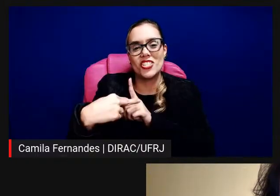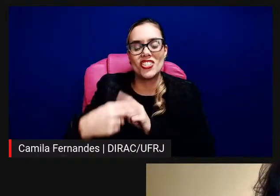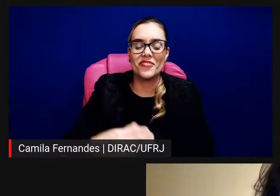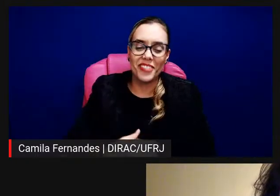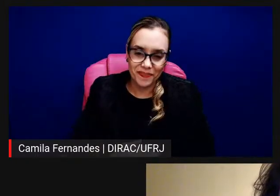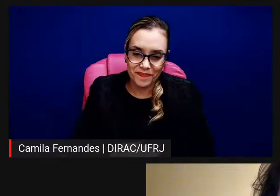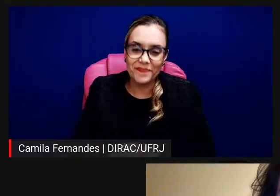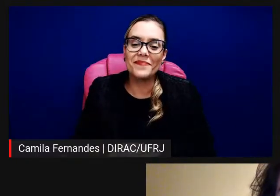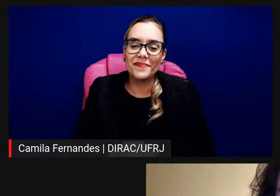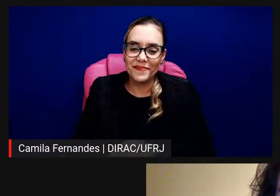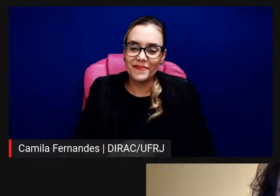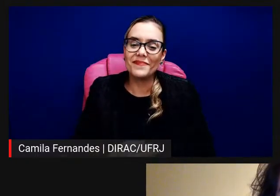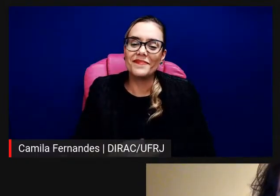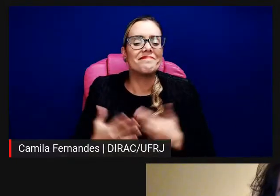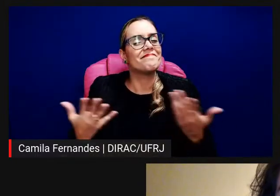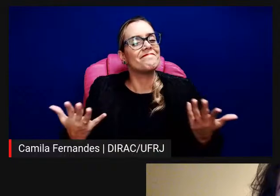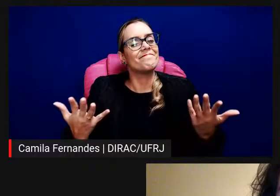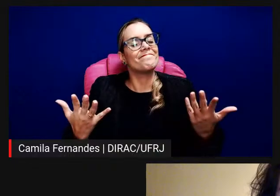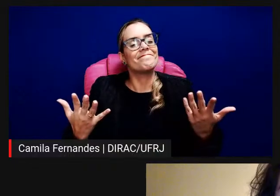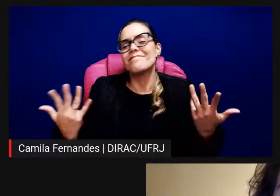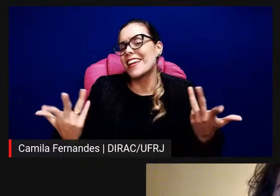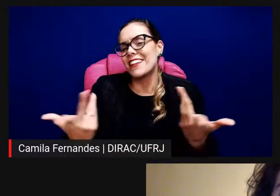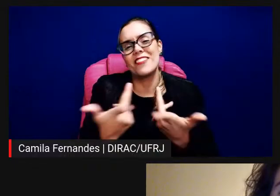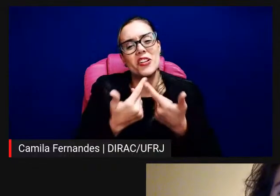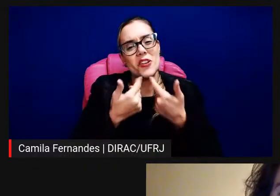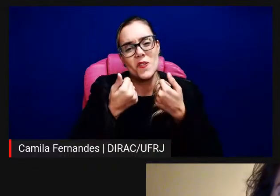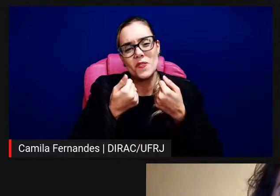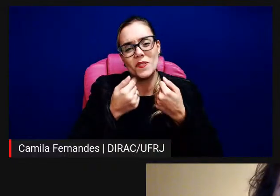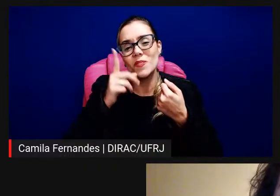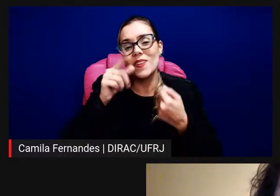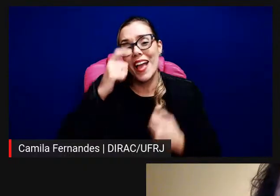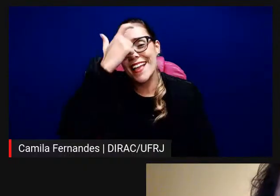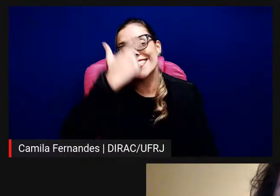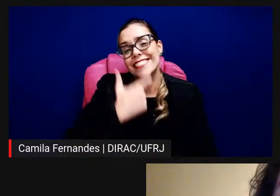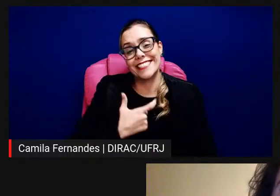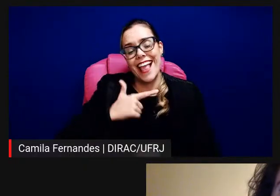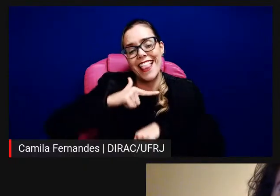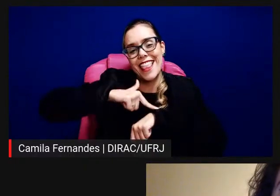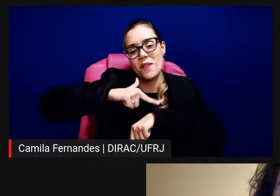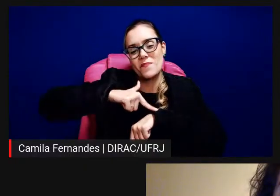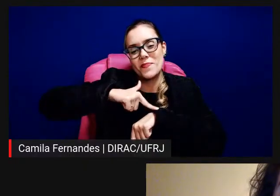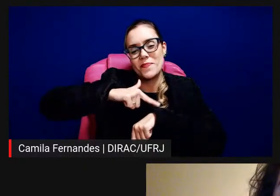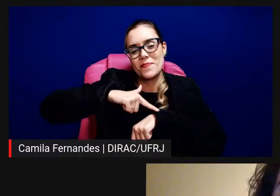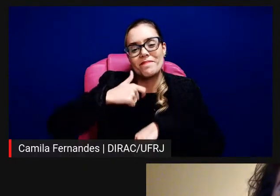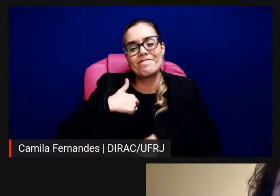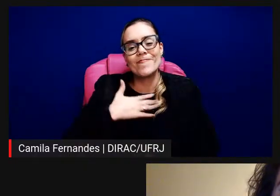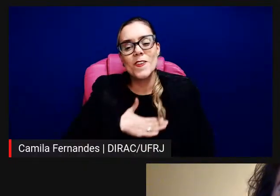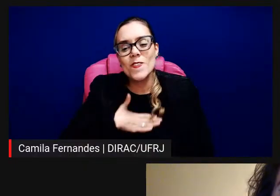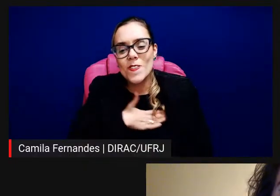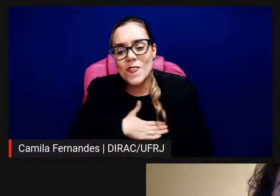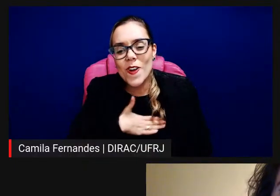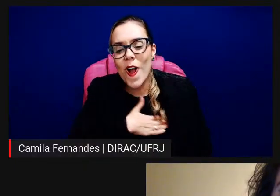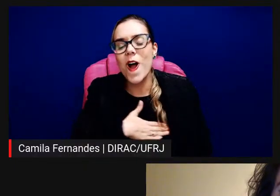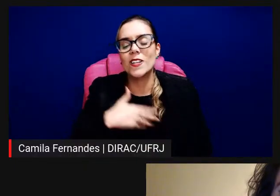Nossa, é bonito isso que você falou, né, de ser o tempo, é, eu gosto muito de pensar, assim,